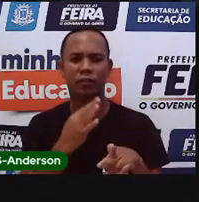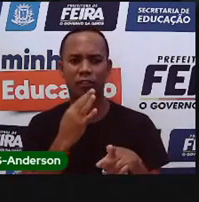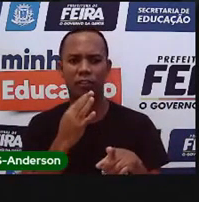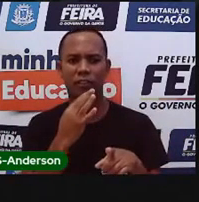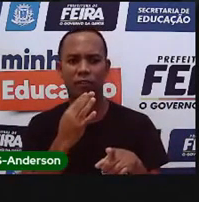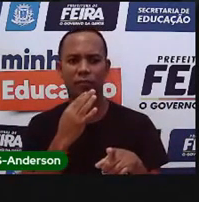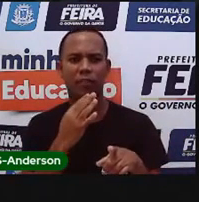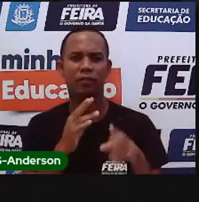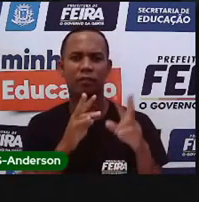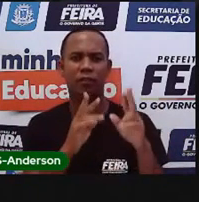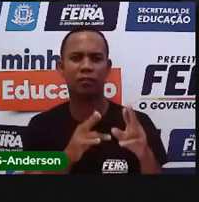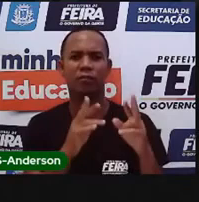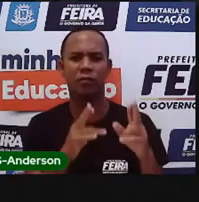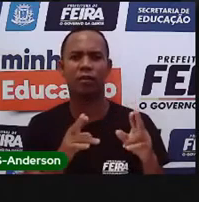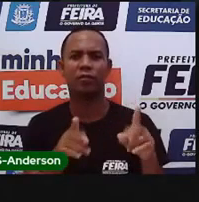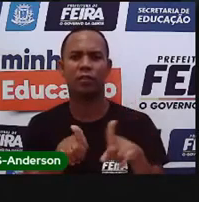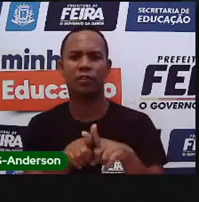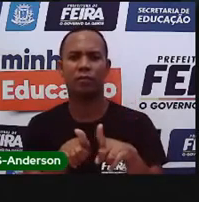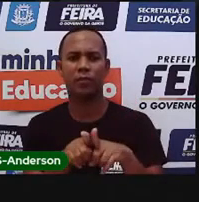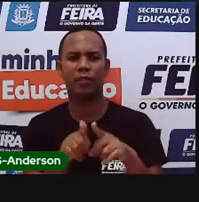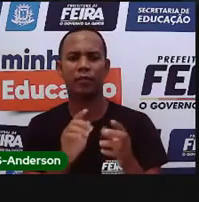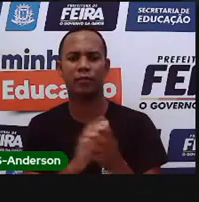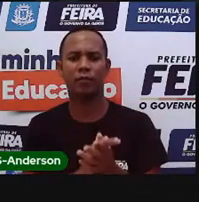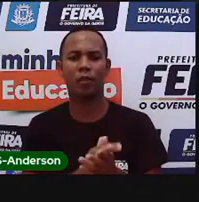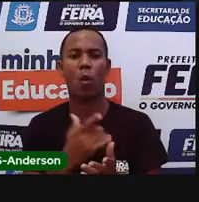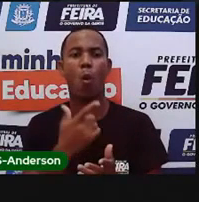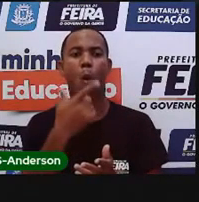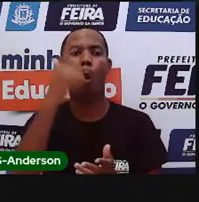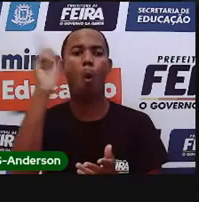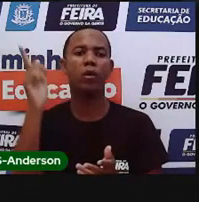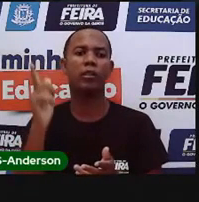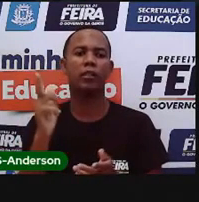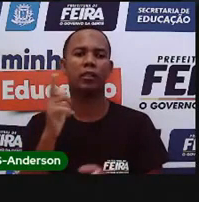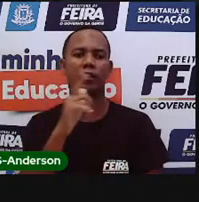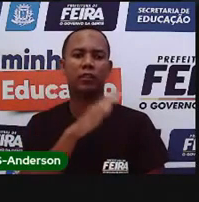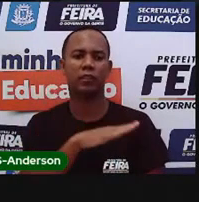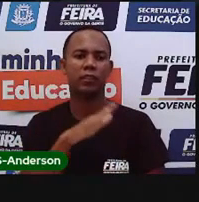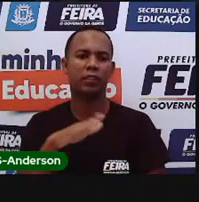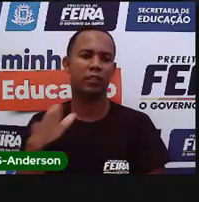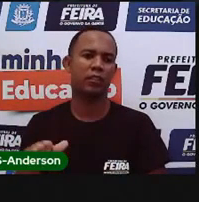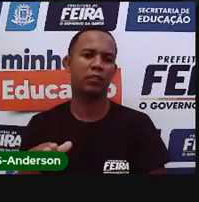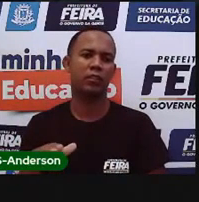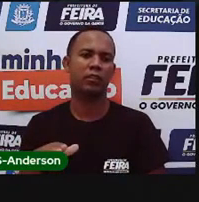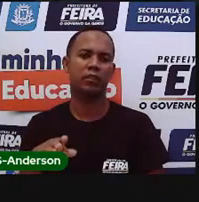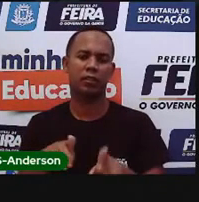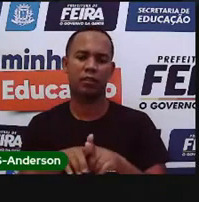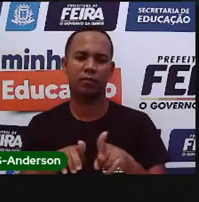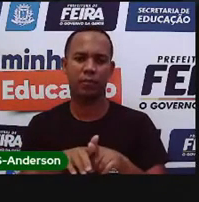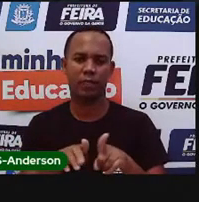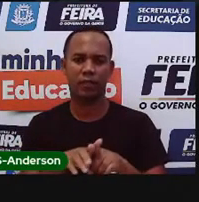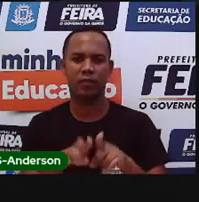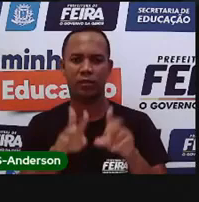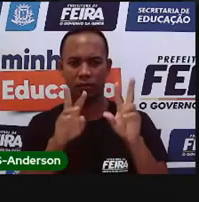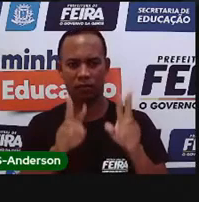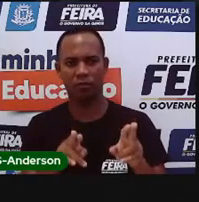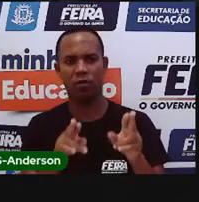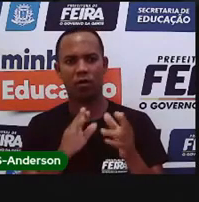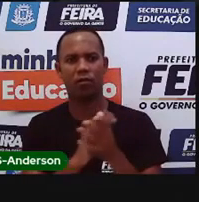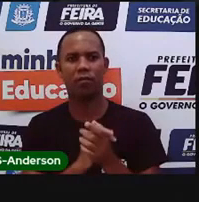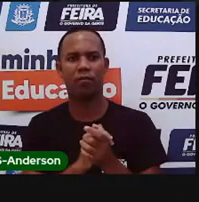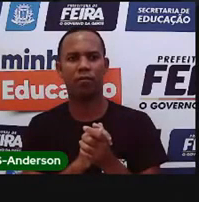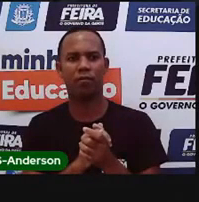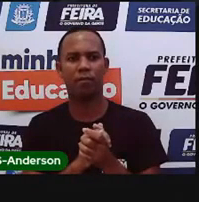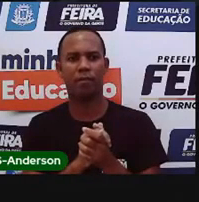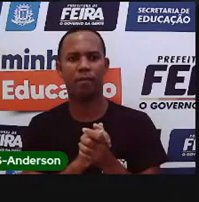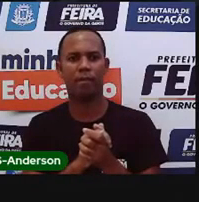como igual, né? Então, a outra criança que está com você na sala, ela tem os mesmos direitos e os mesmos deveres que